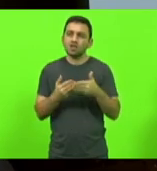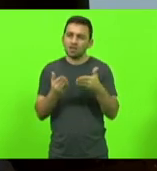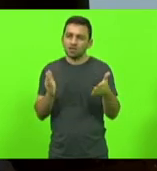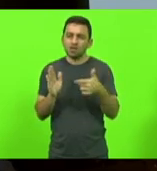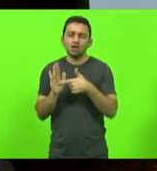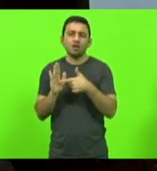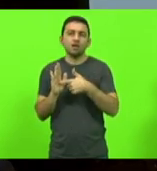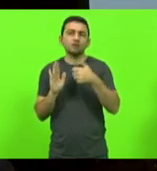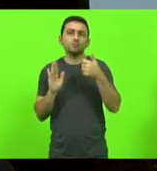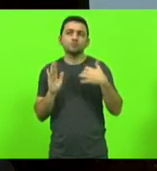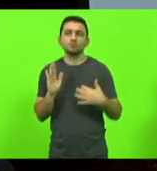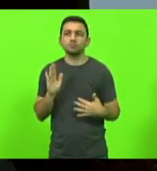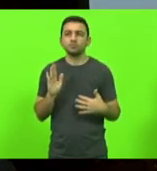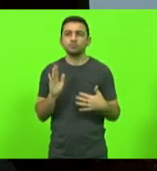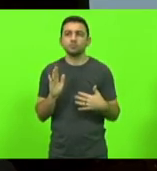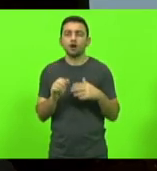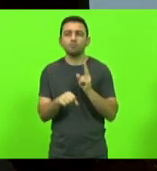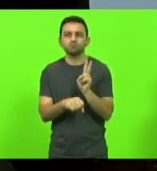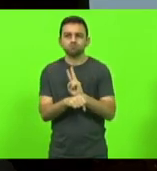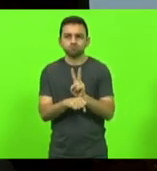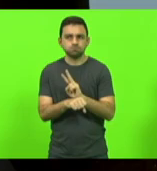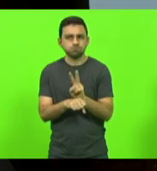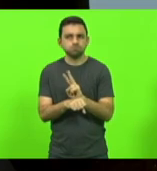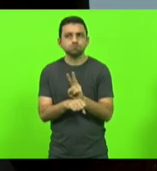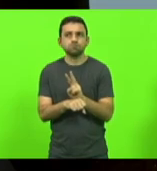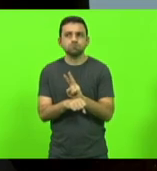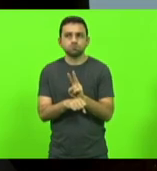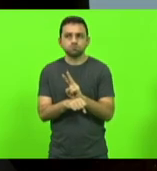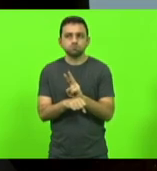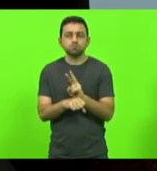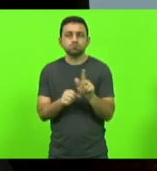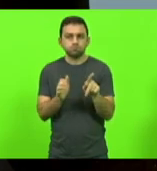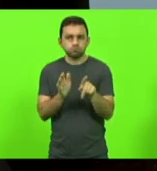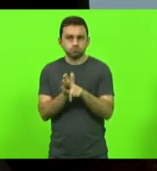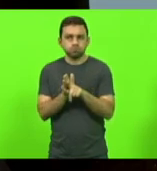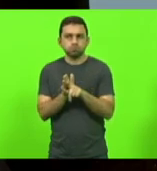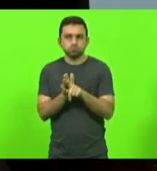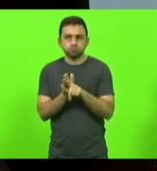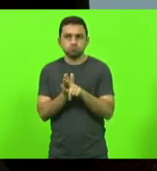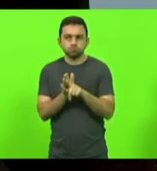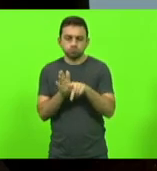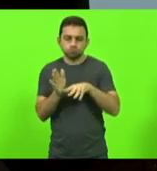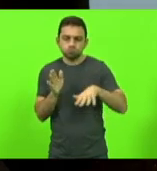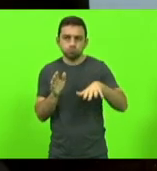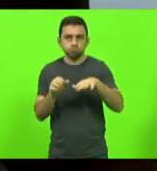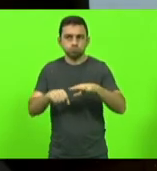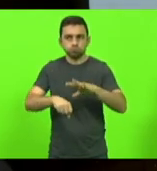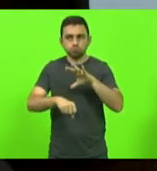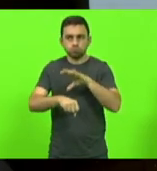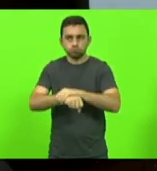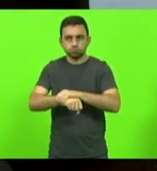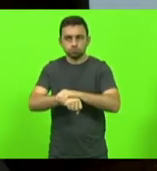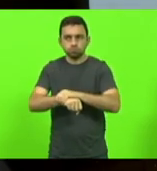o monitoramento eletrônico por tornozeleira,